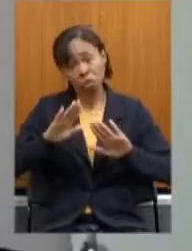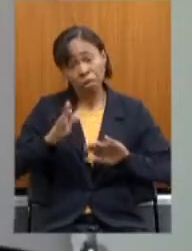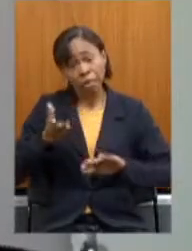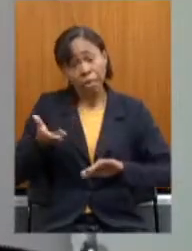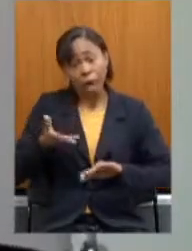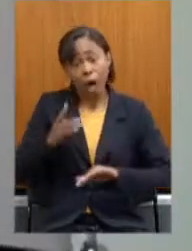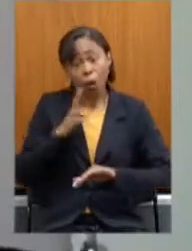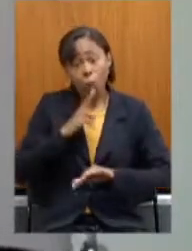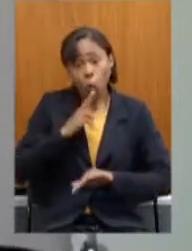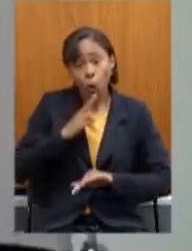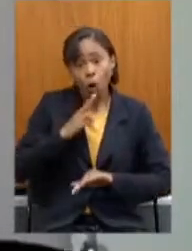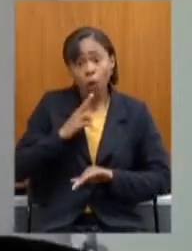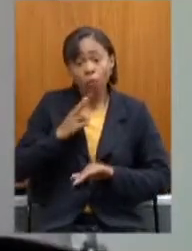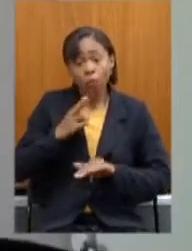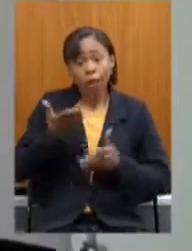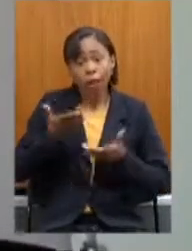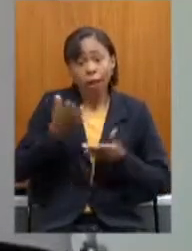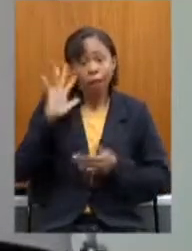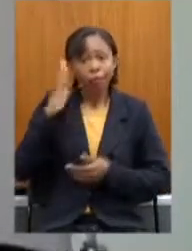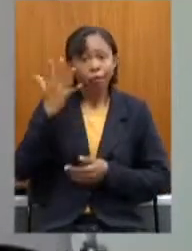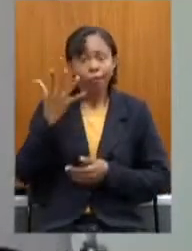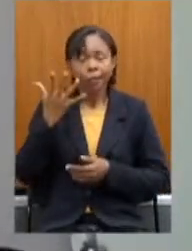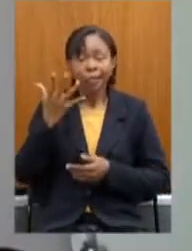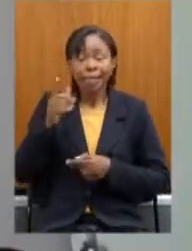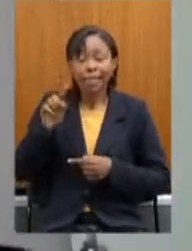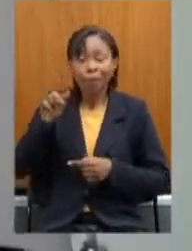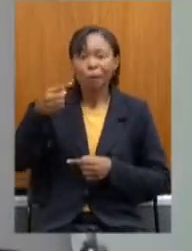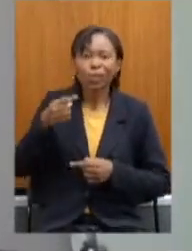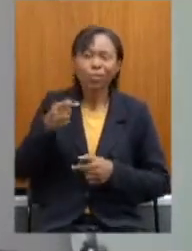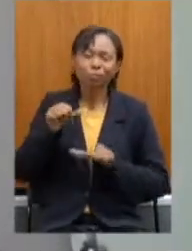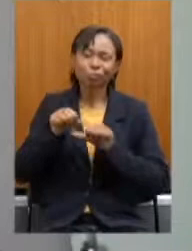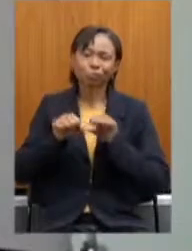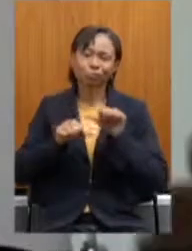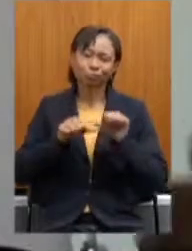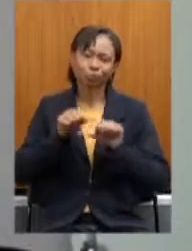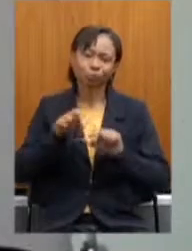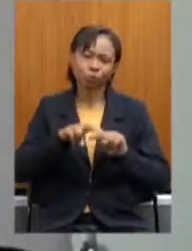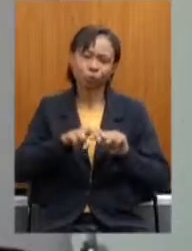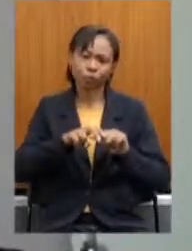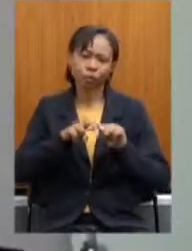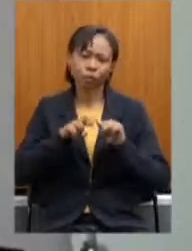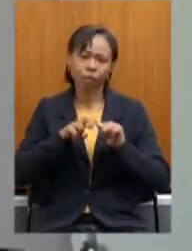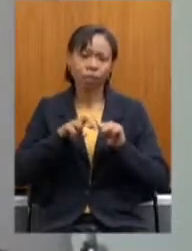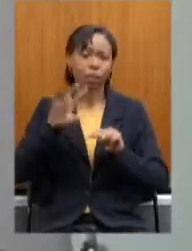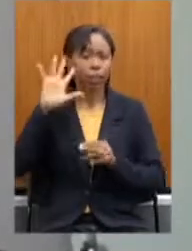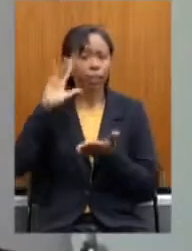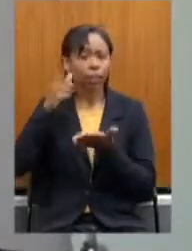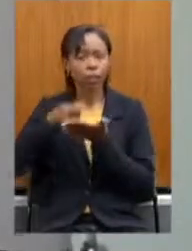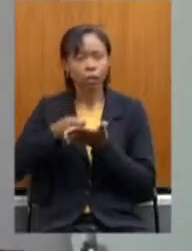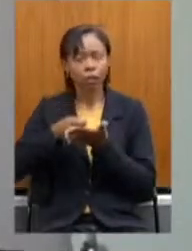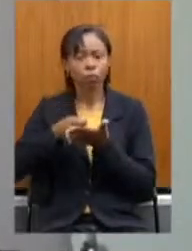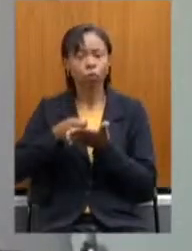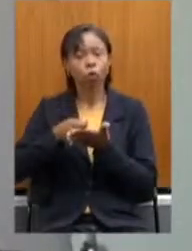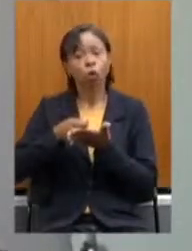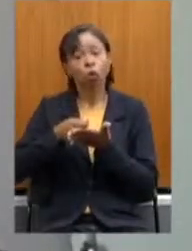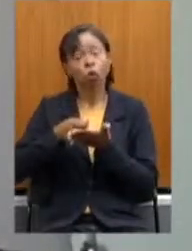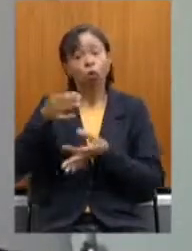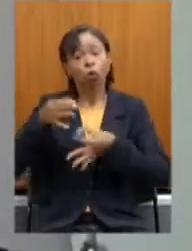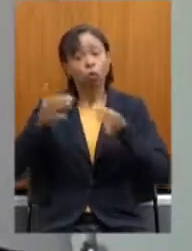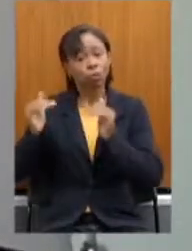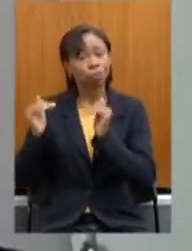decidir algo que pode ter que ser mudado em função de decisões do Supremo Tribunal Federal